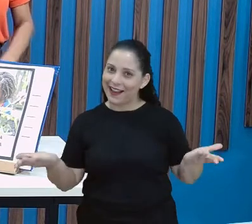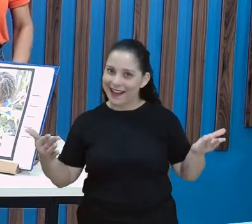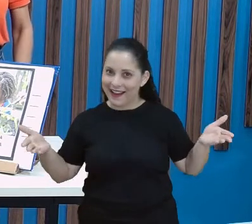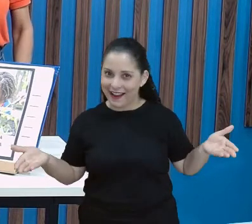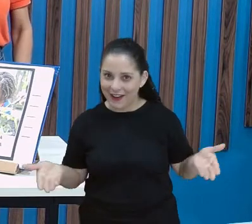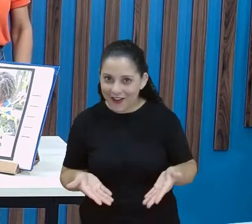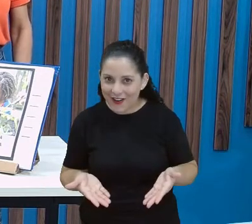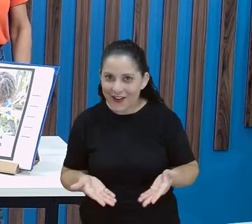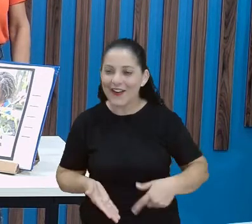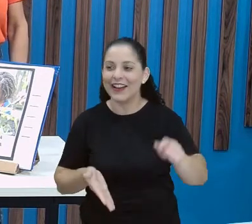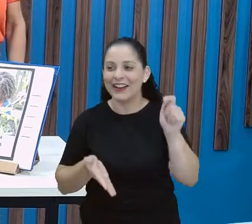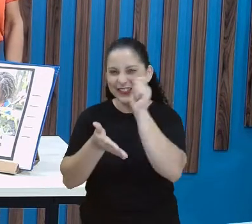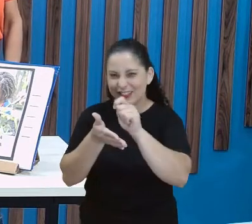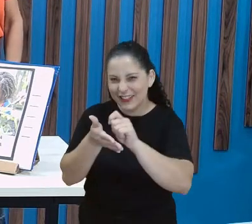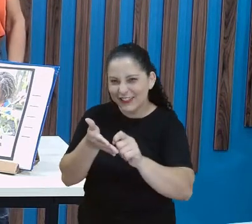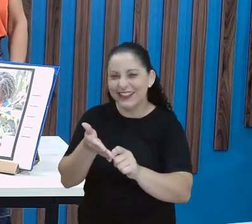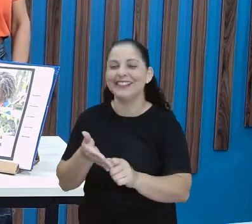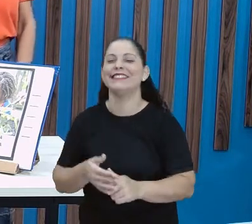escrever agora.